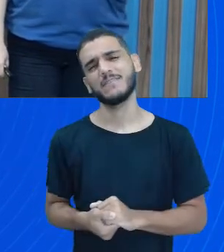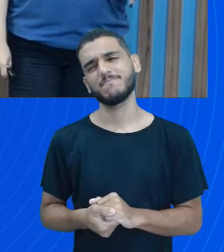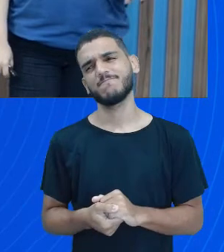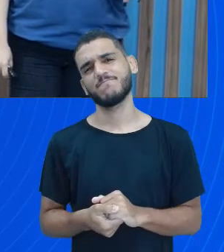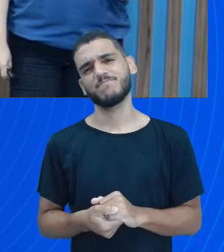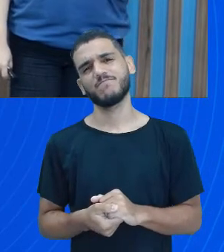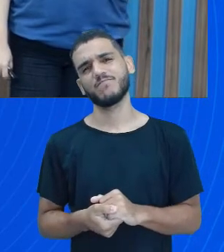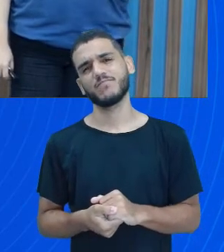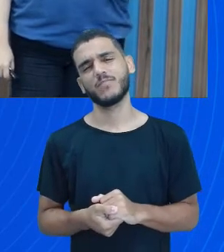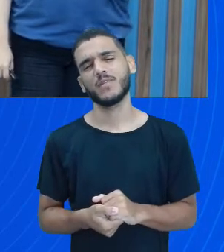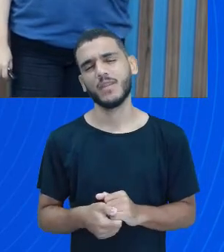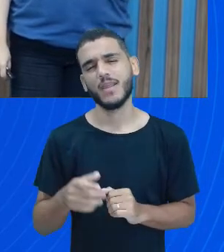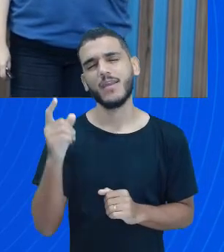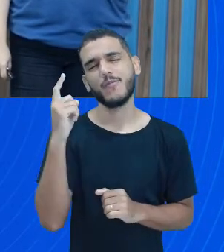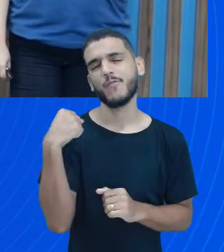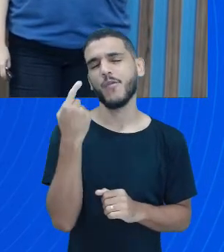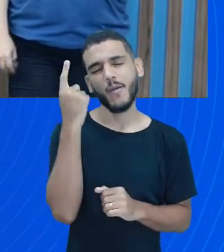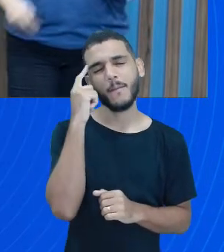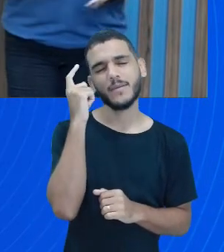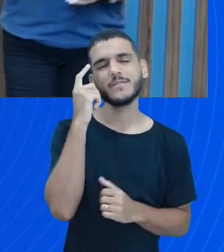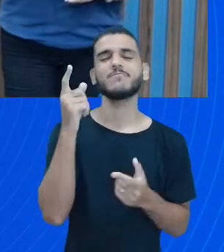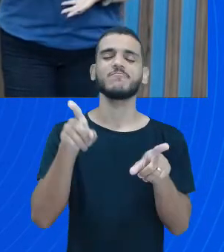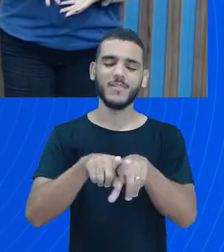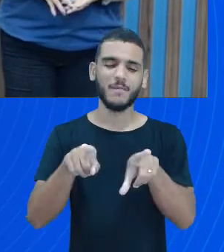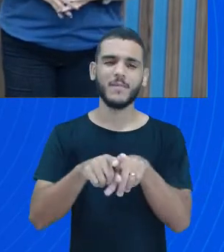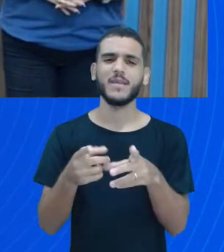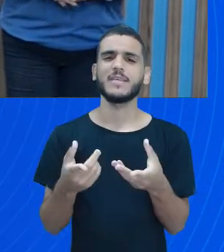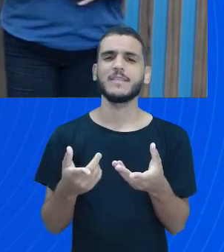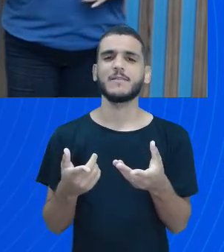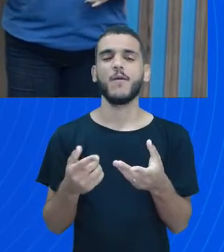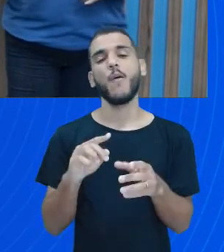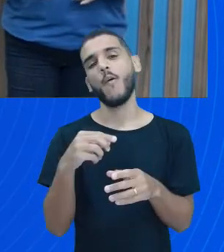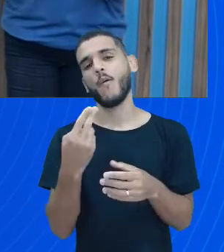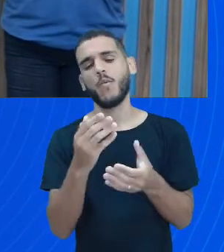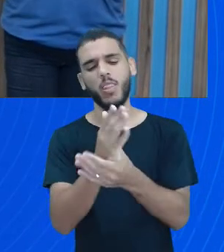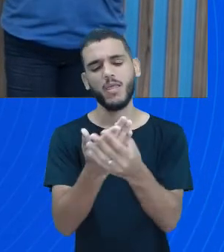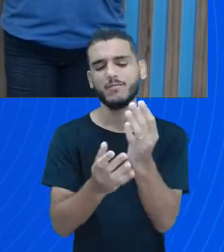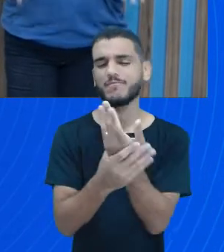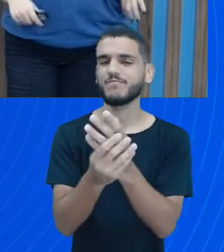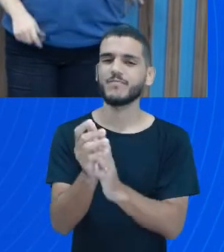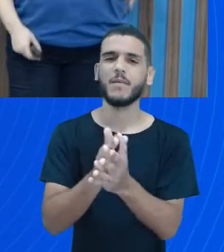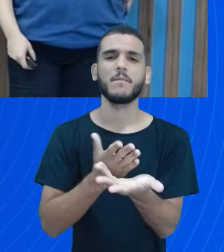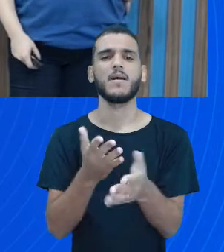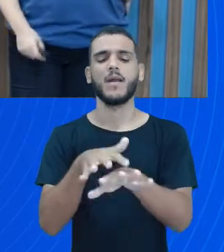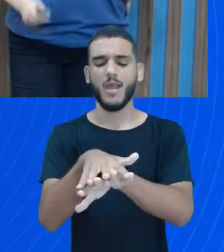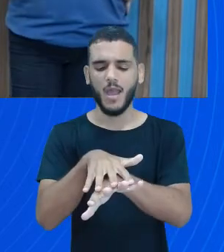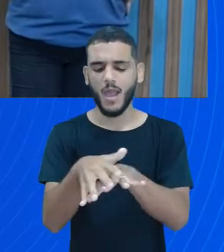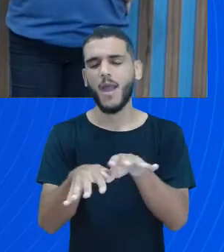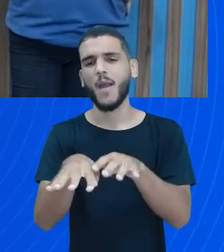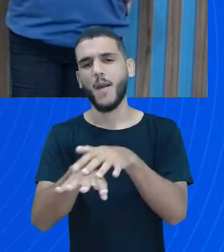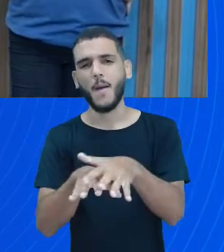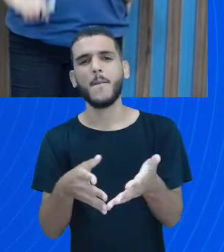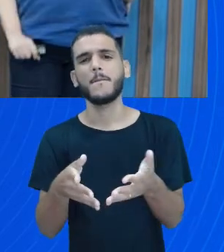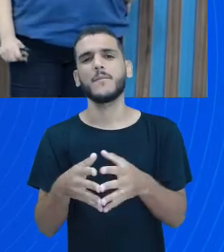Igual a gente, né? Será que a gente está lá tomando um banho, lavando a mão, lavando um prato e pensa... Menino, que caminho foi que essa água